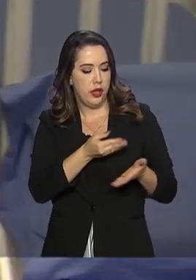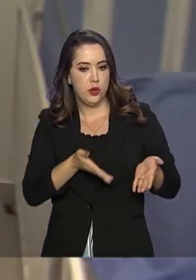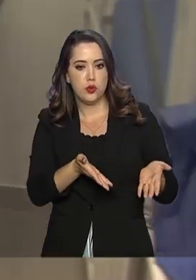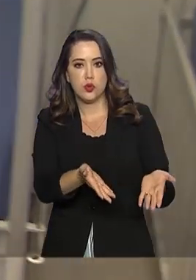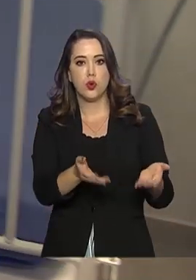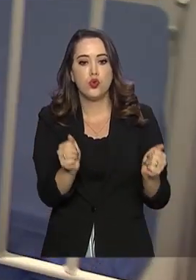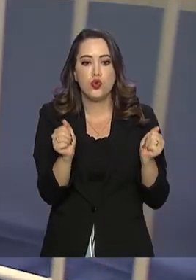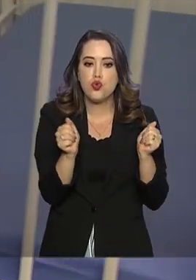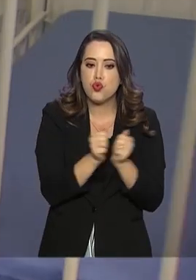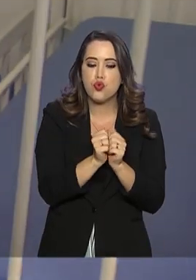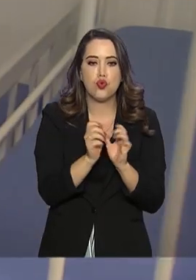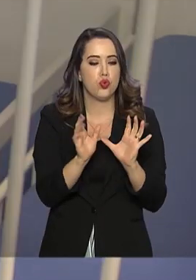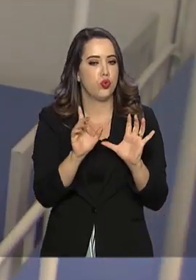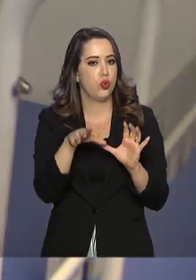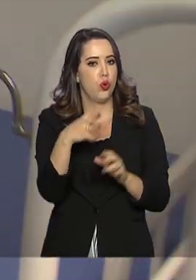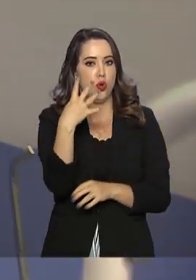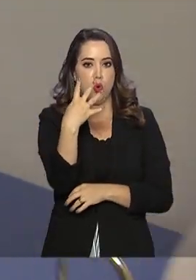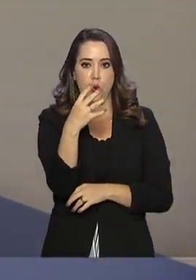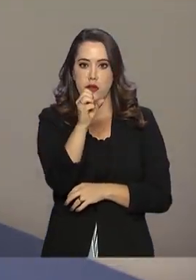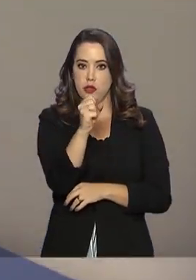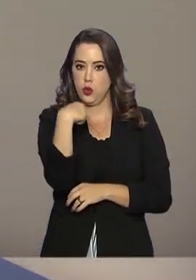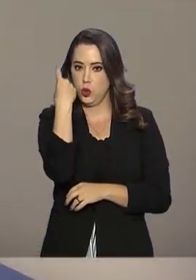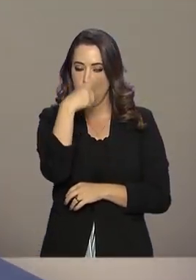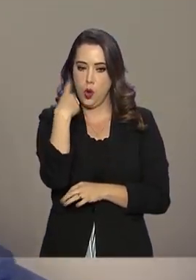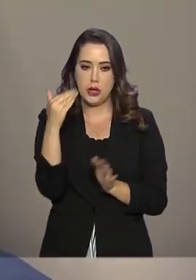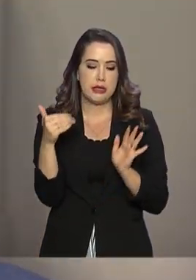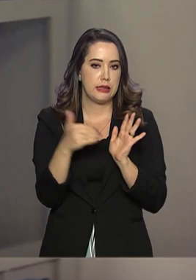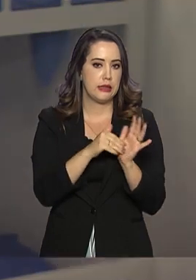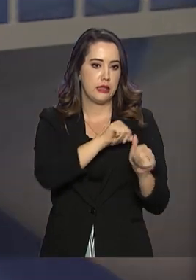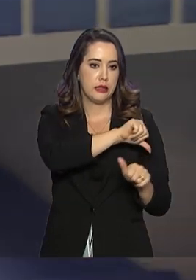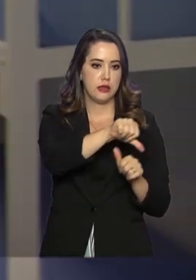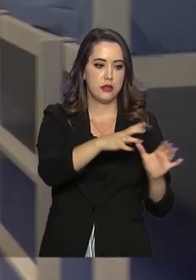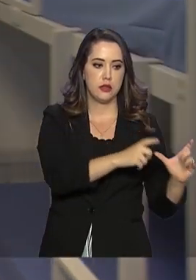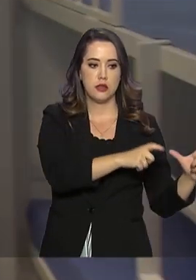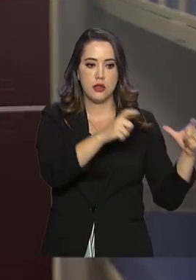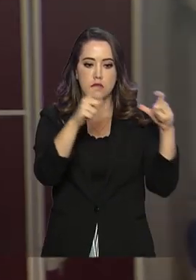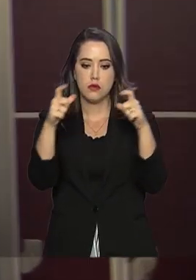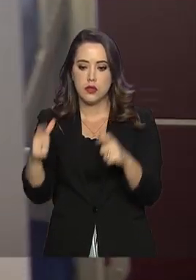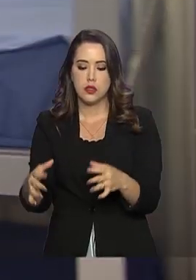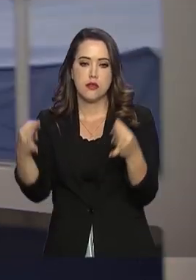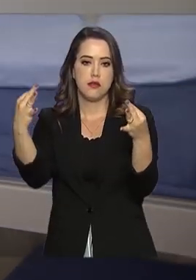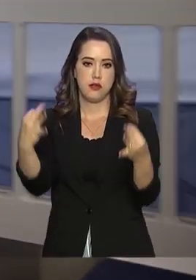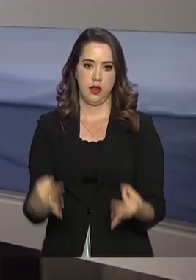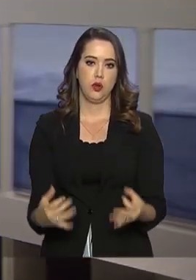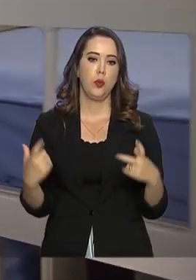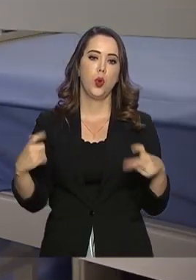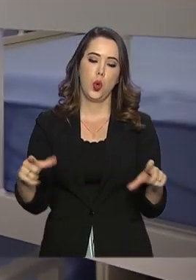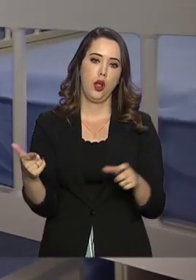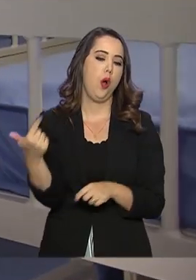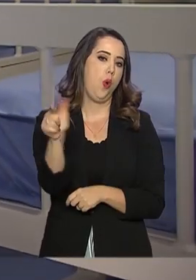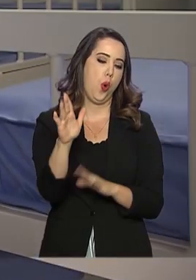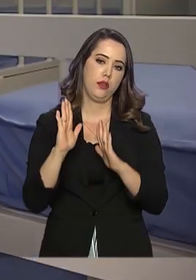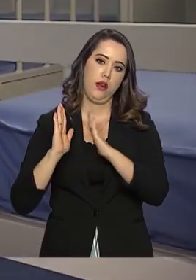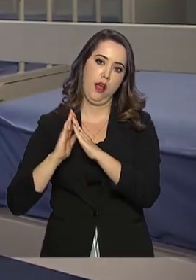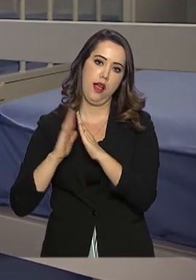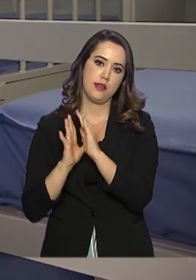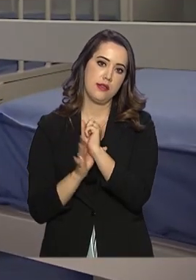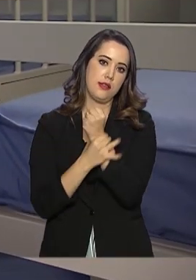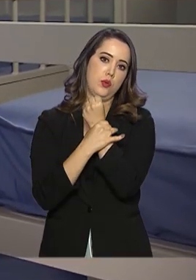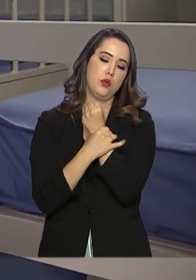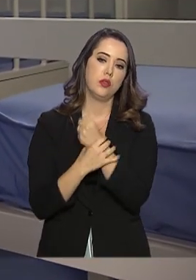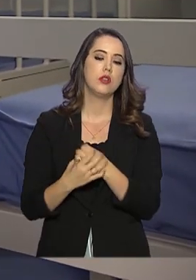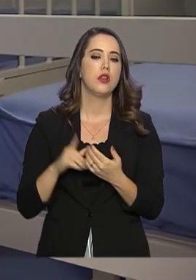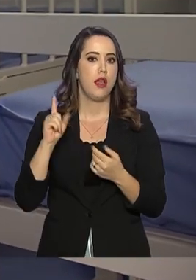E elas ficam neste espaço por 48 horas até serem transferidas de maneira definitiva para um outro abrigo seguro.